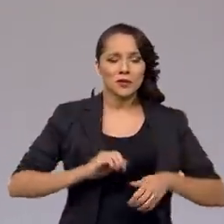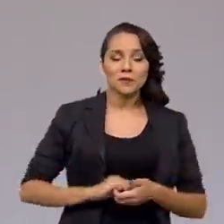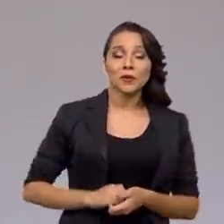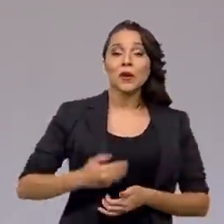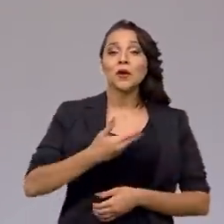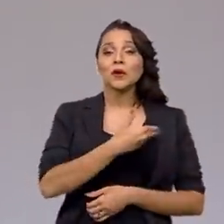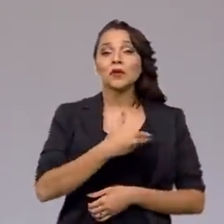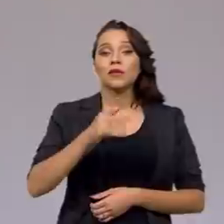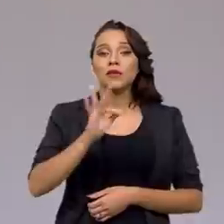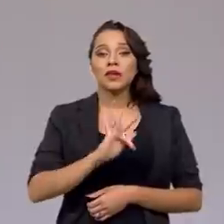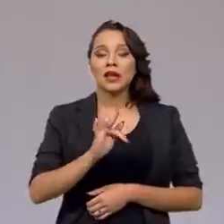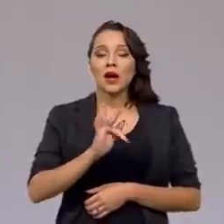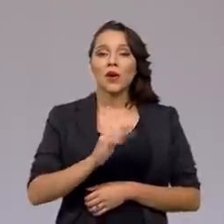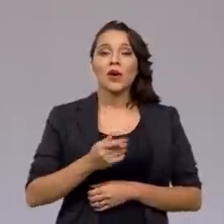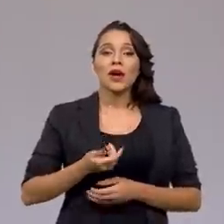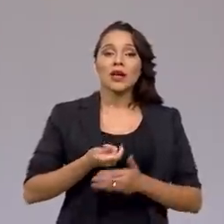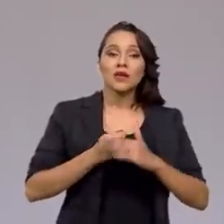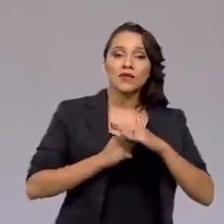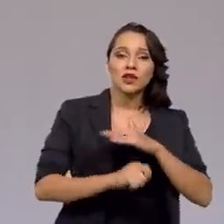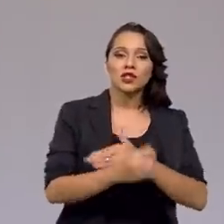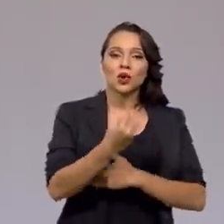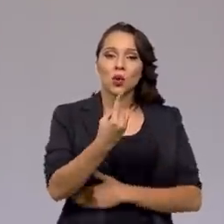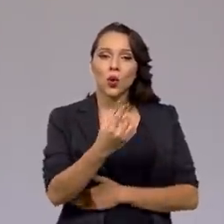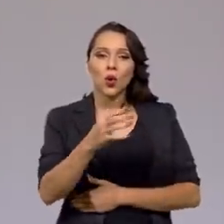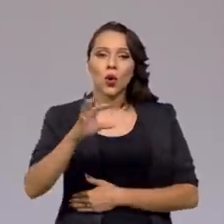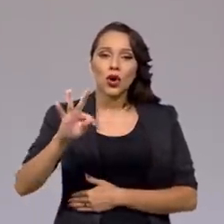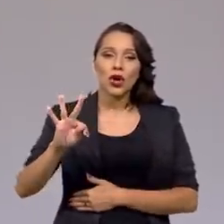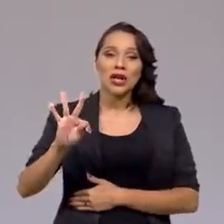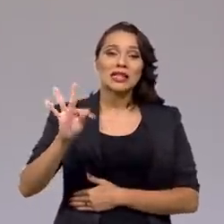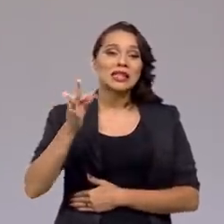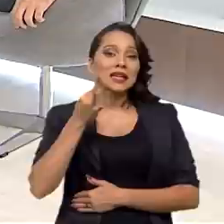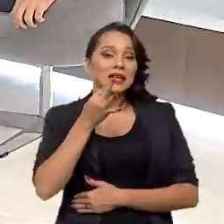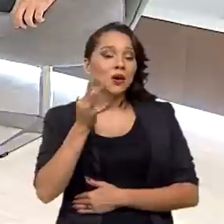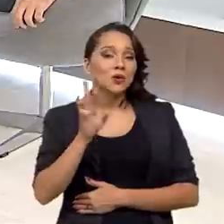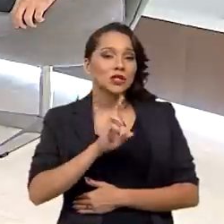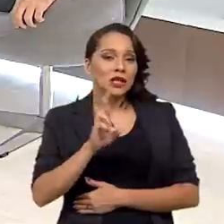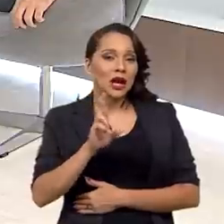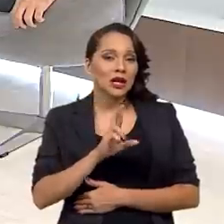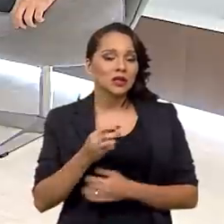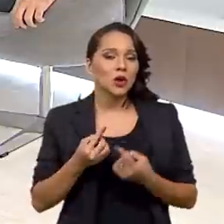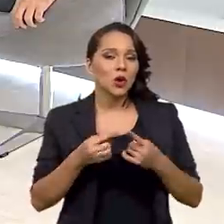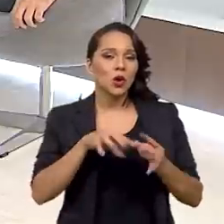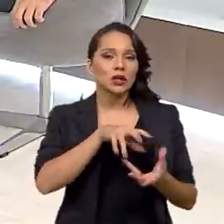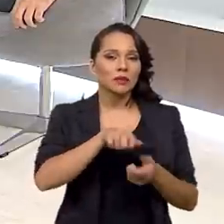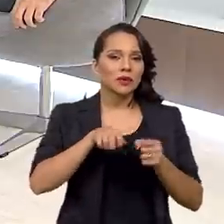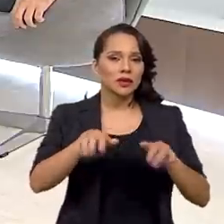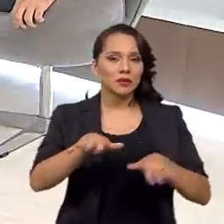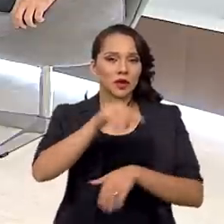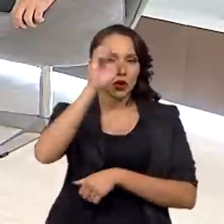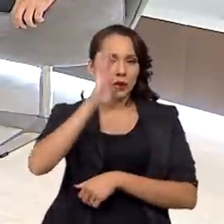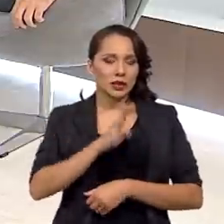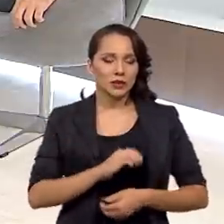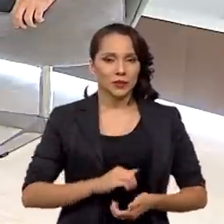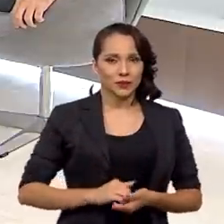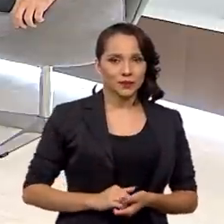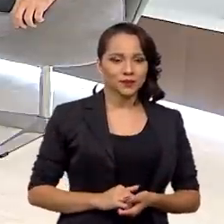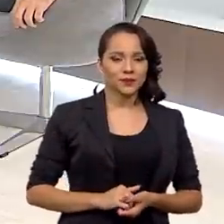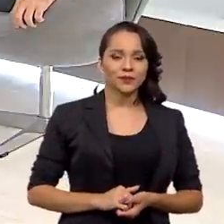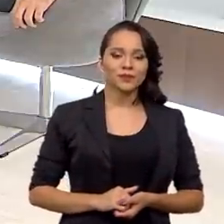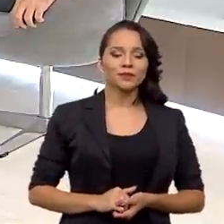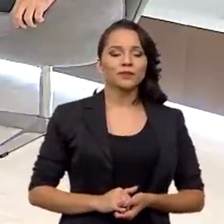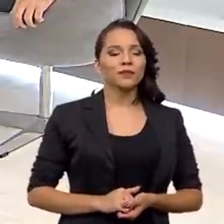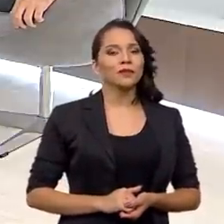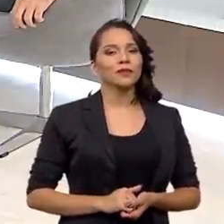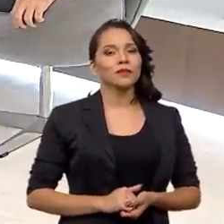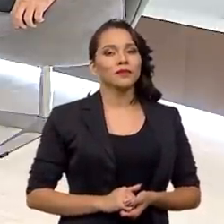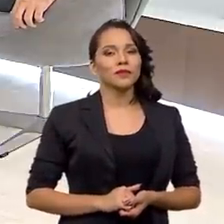federal investiu um trilhão de reais para combater a pandemia no país. O